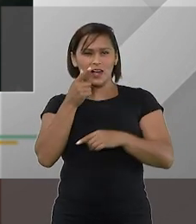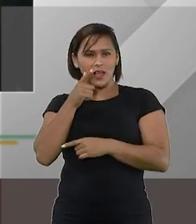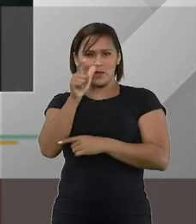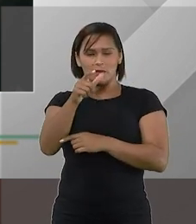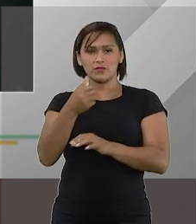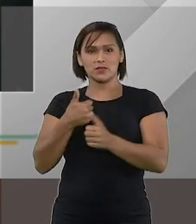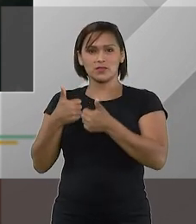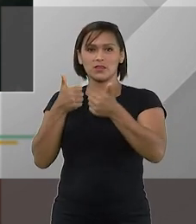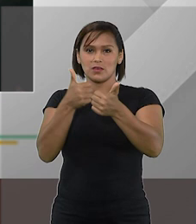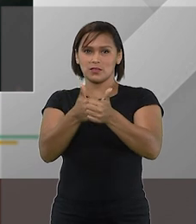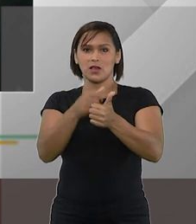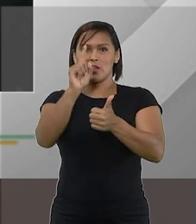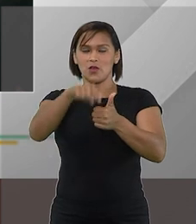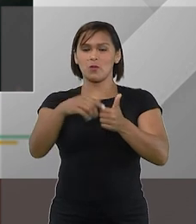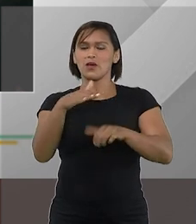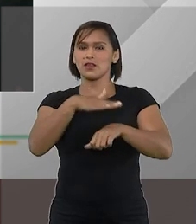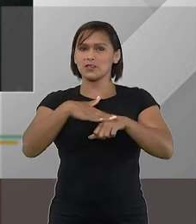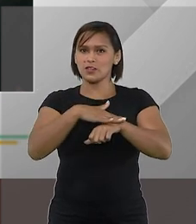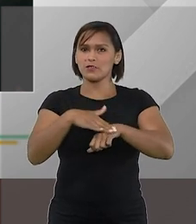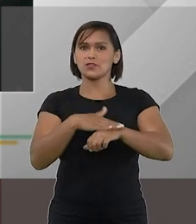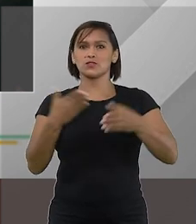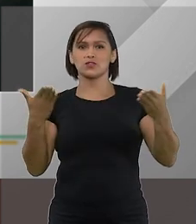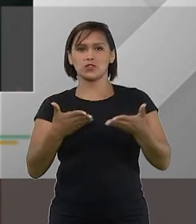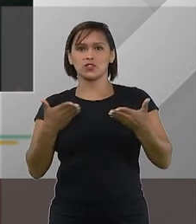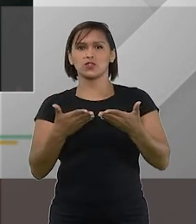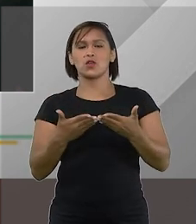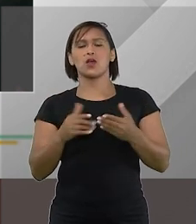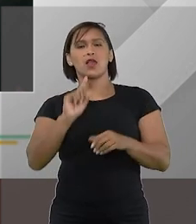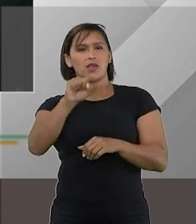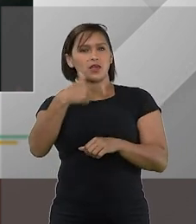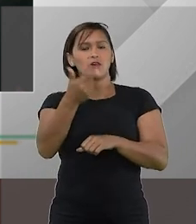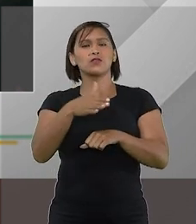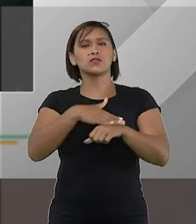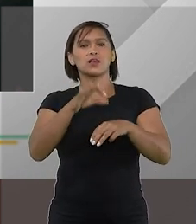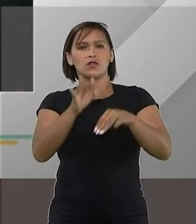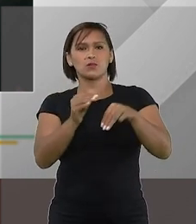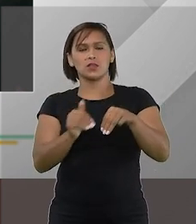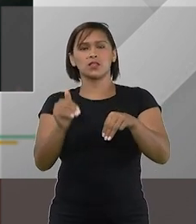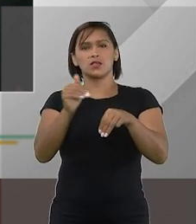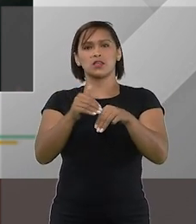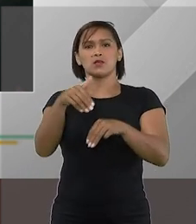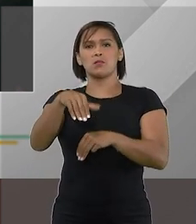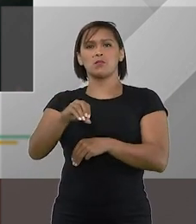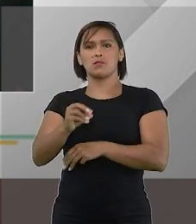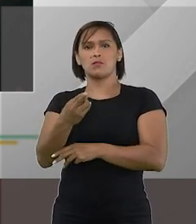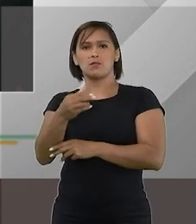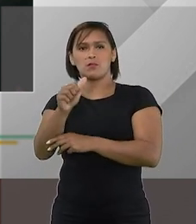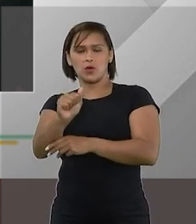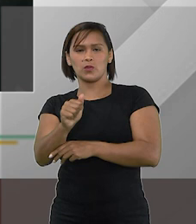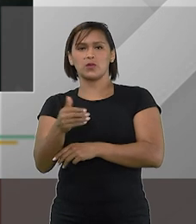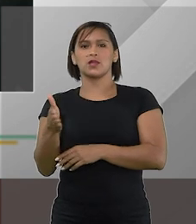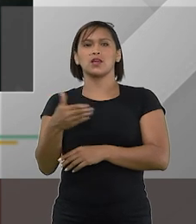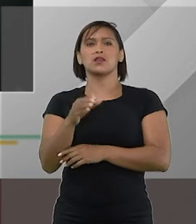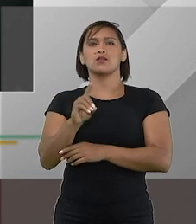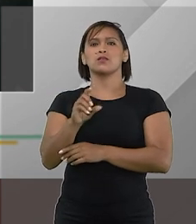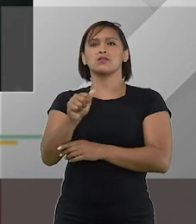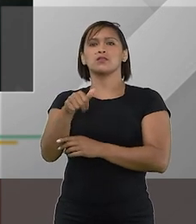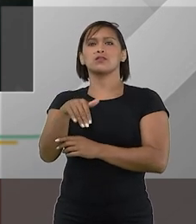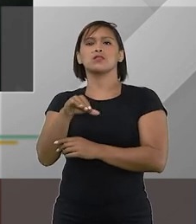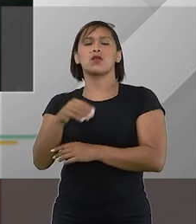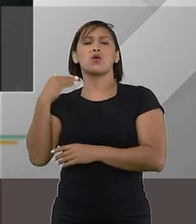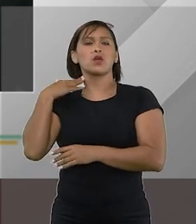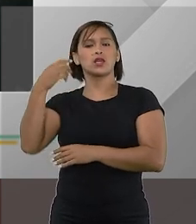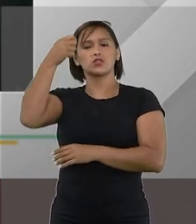clara para você que nos acompanha nessa conversa aqui de hoje nós conversamos com o ministro do STJ Moura Ribeiro e com Daniel